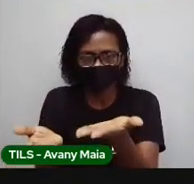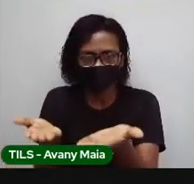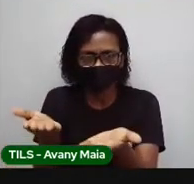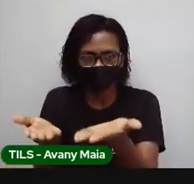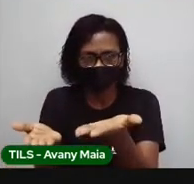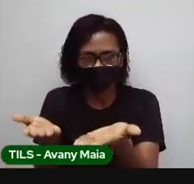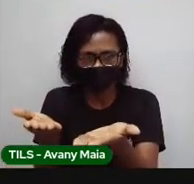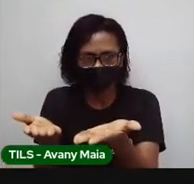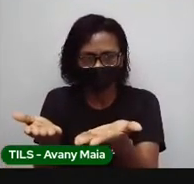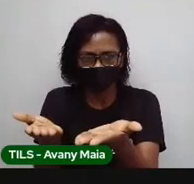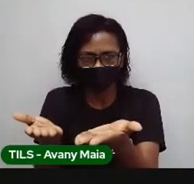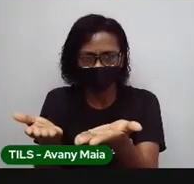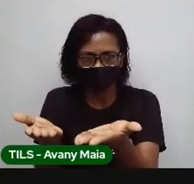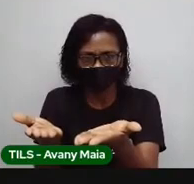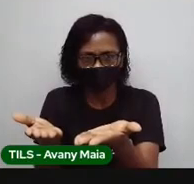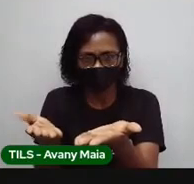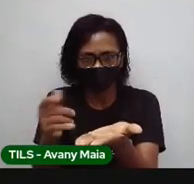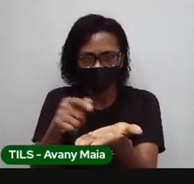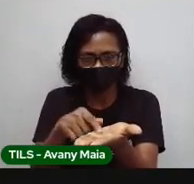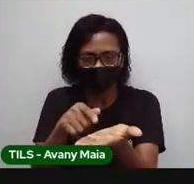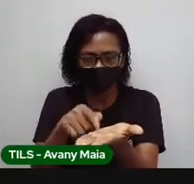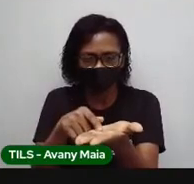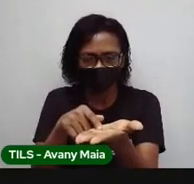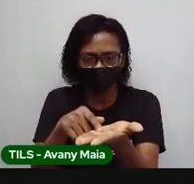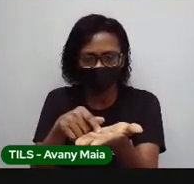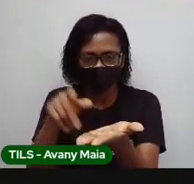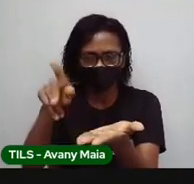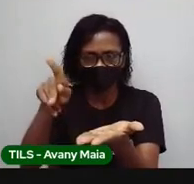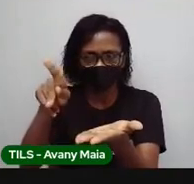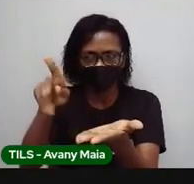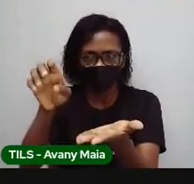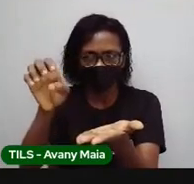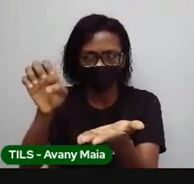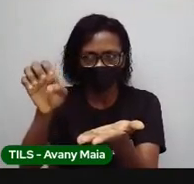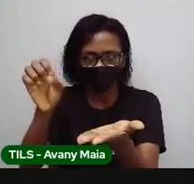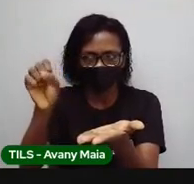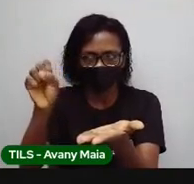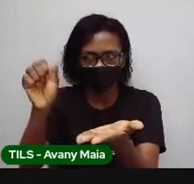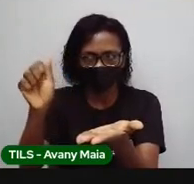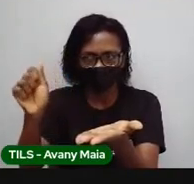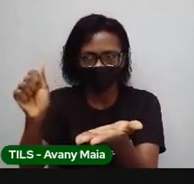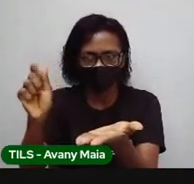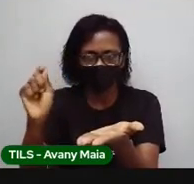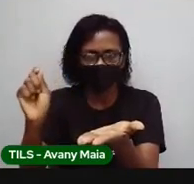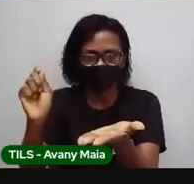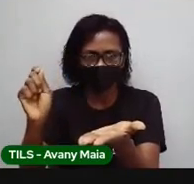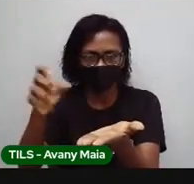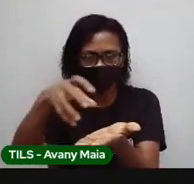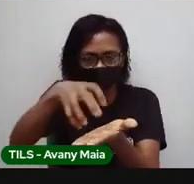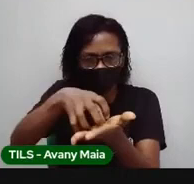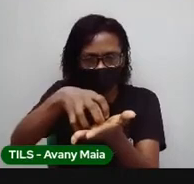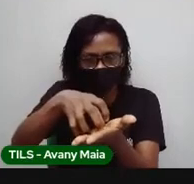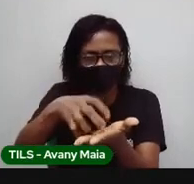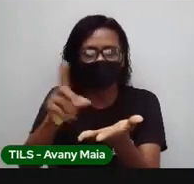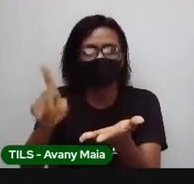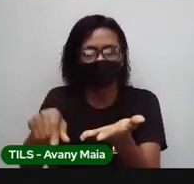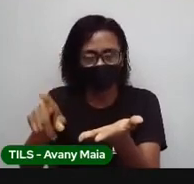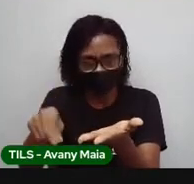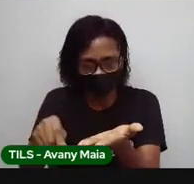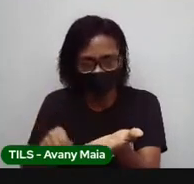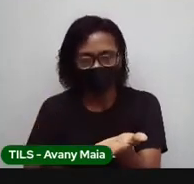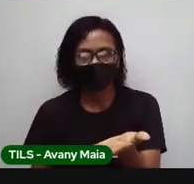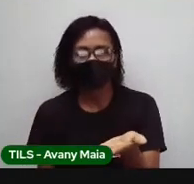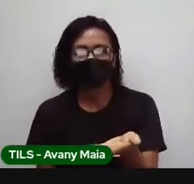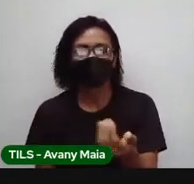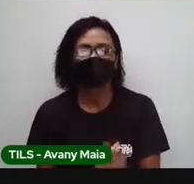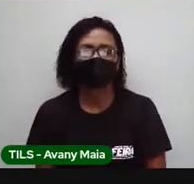coisas diferentes. O que a gente chama de peso, na verdade, é massa, tá bom? Isso é uma outra explicação, isso